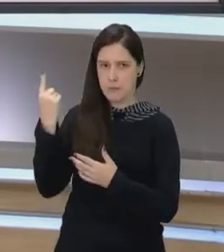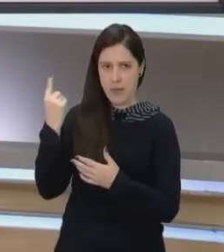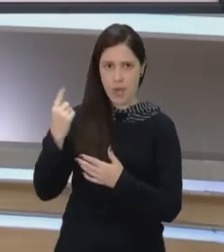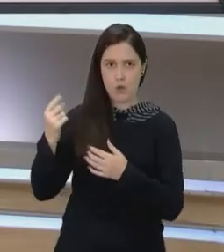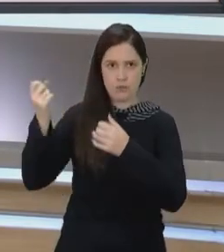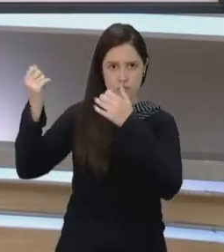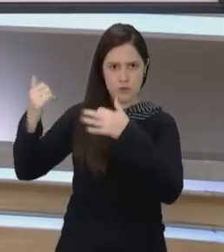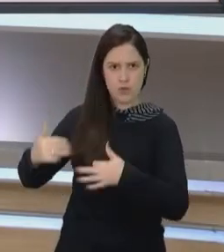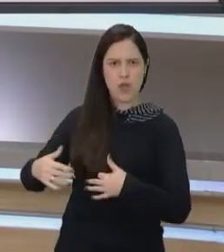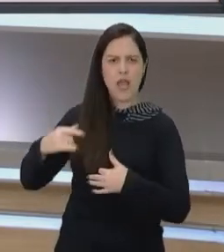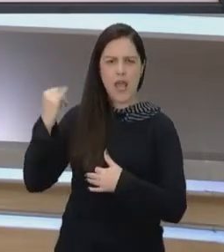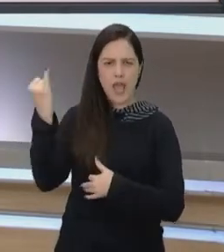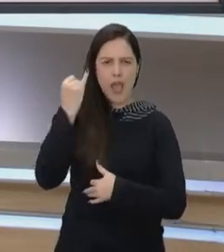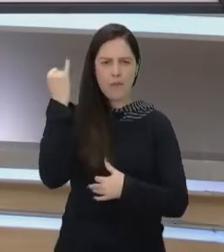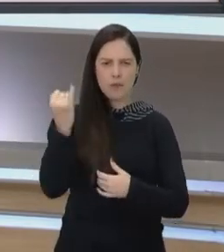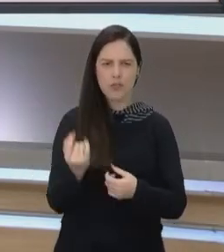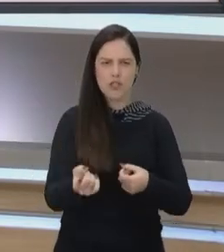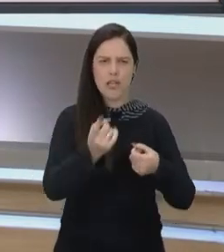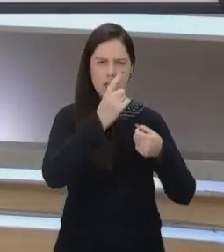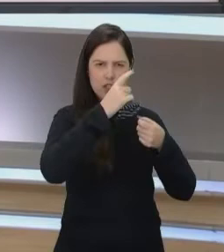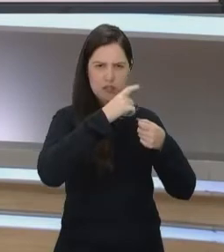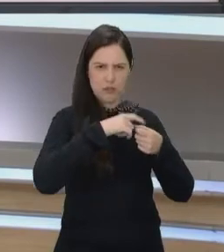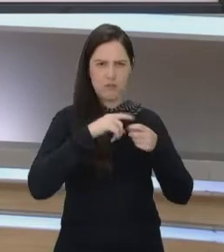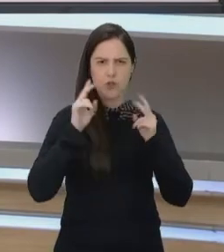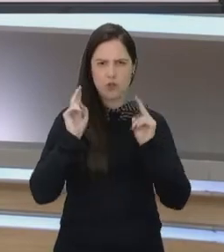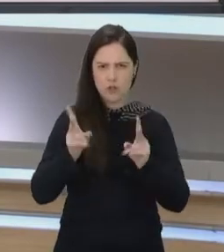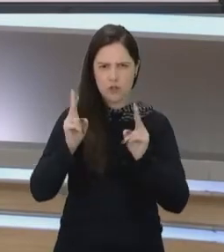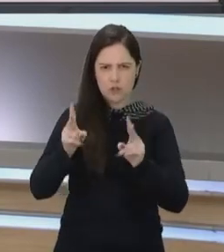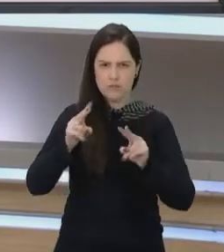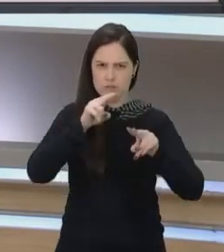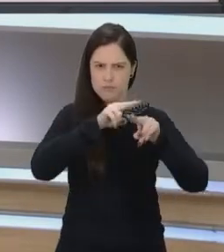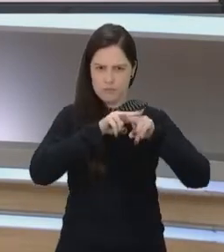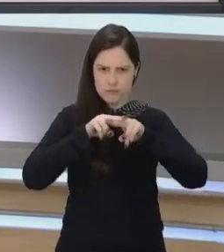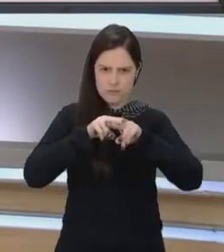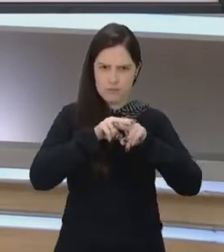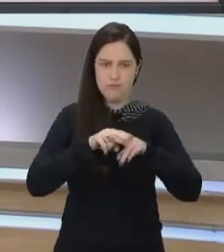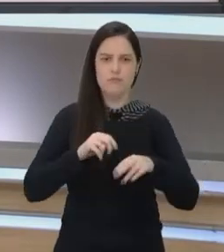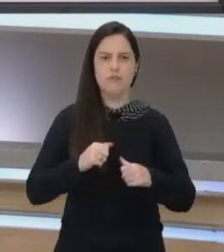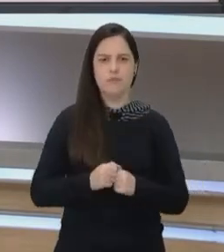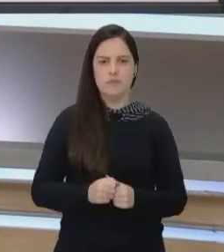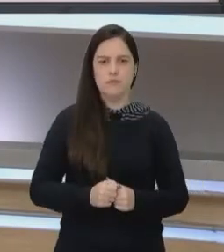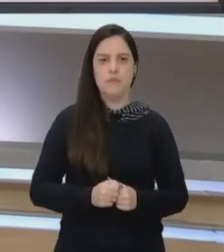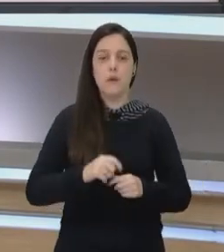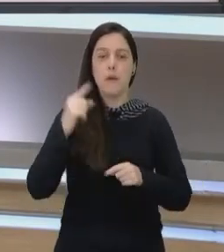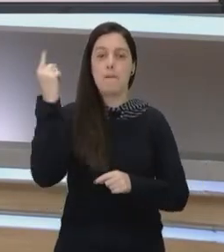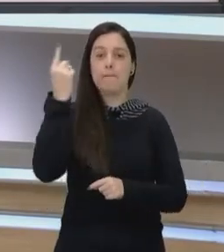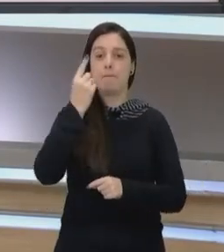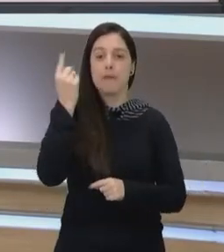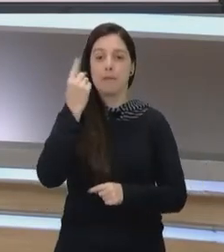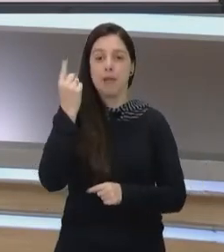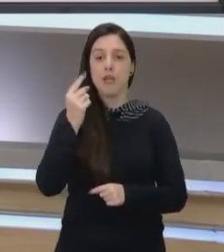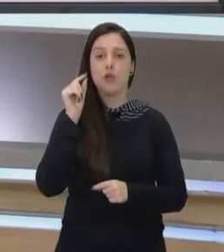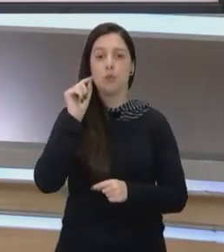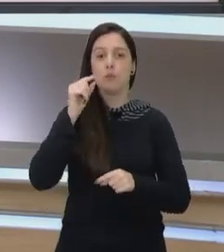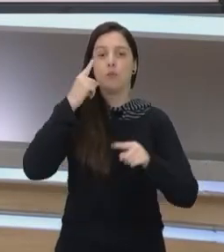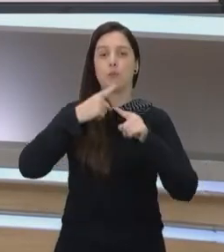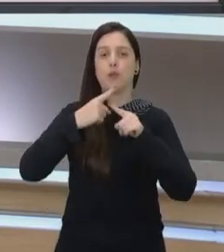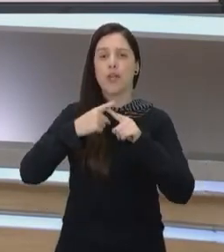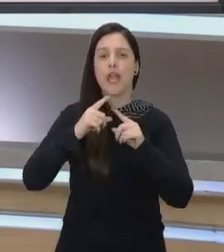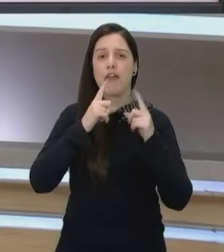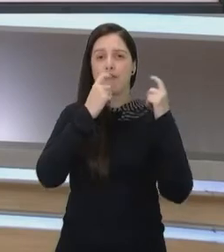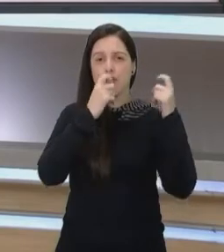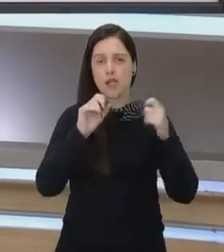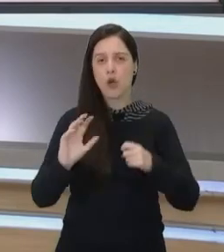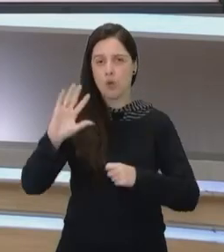mas eu acho importante a gente retomar para dar continuidade sobre essas complexidades. Então o primeiro ponto do porquê que a violência